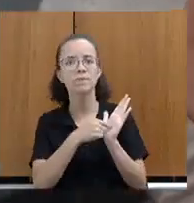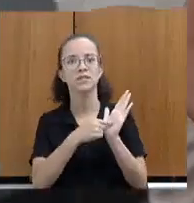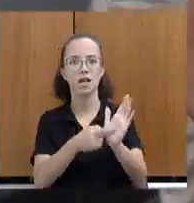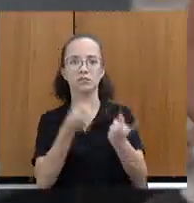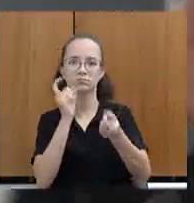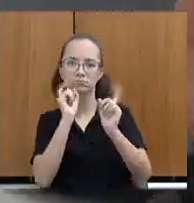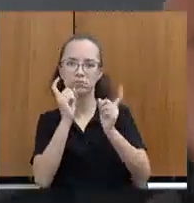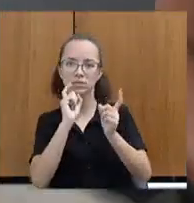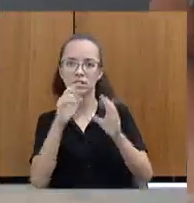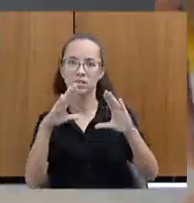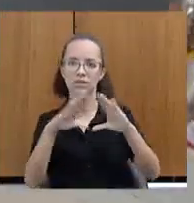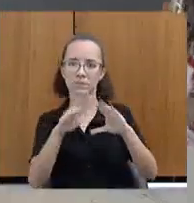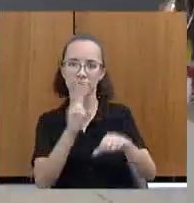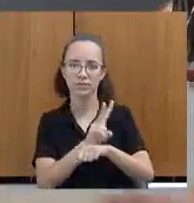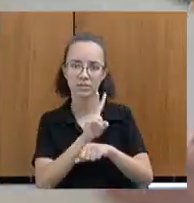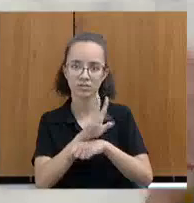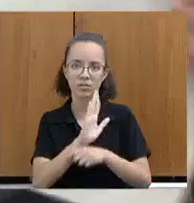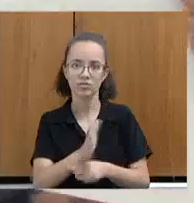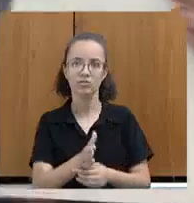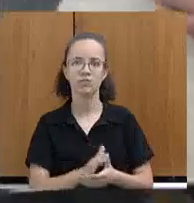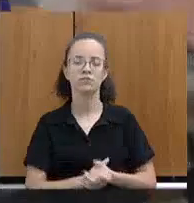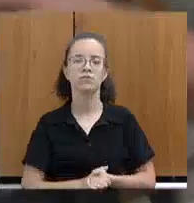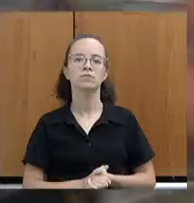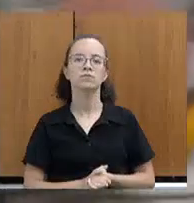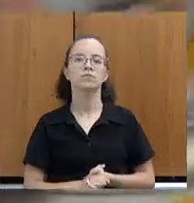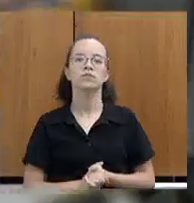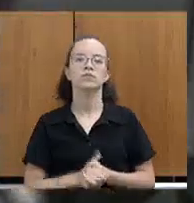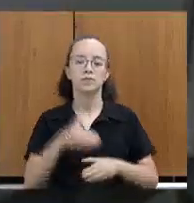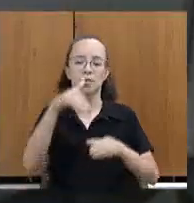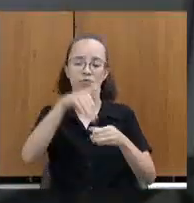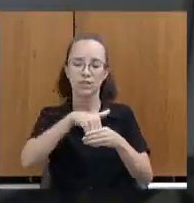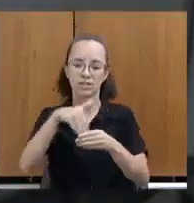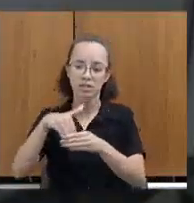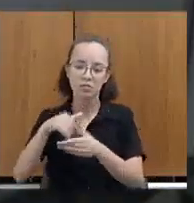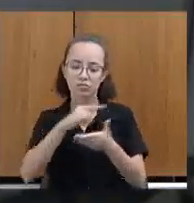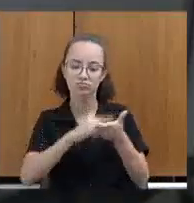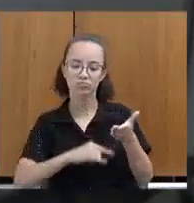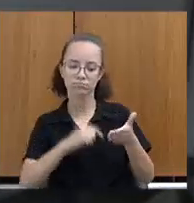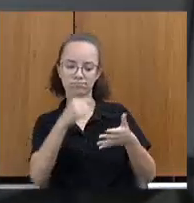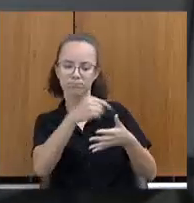reunião da Assembleia Fiscalista. Em votação, os requerimentos.